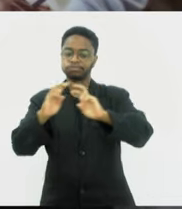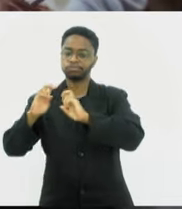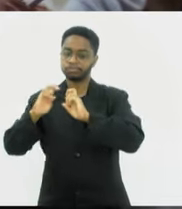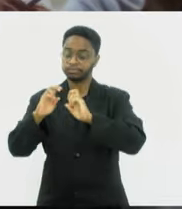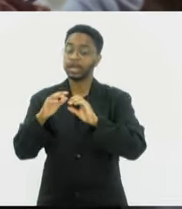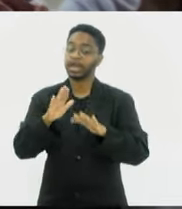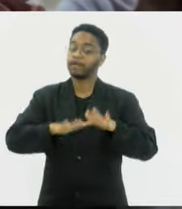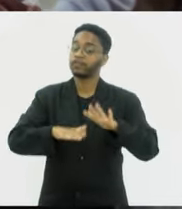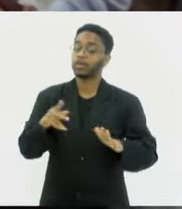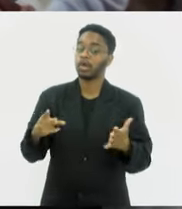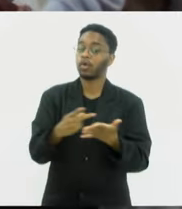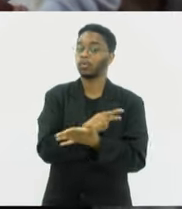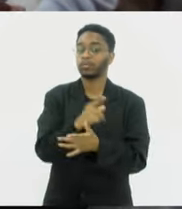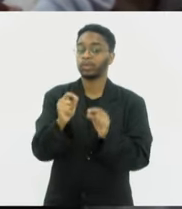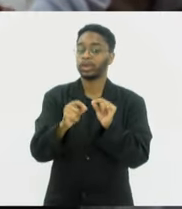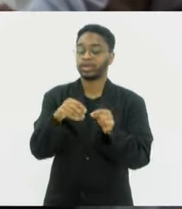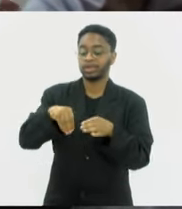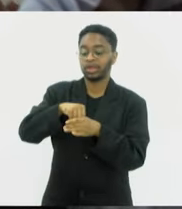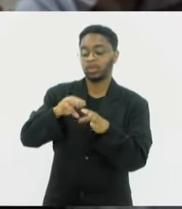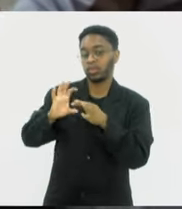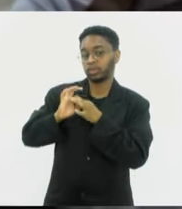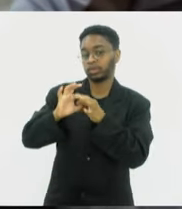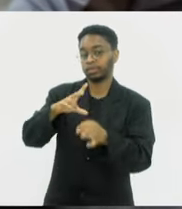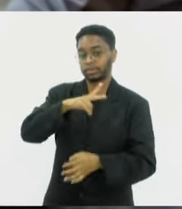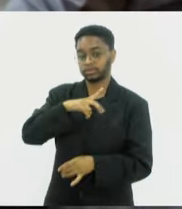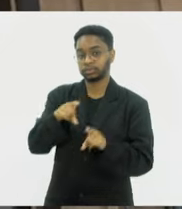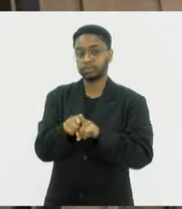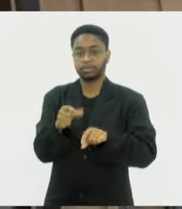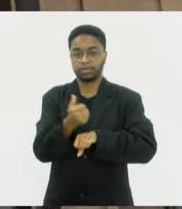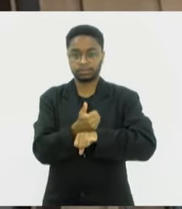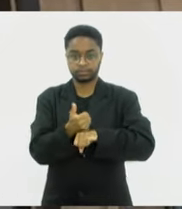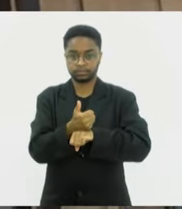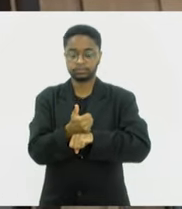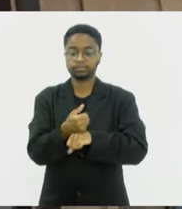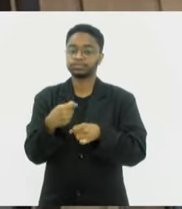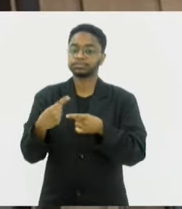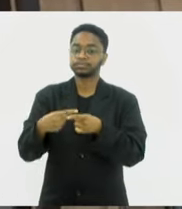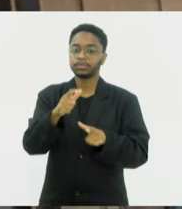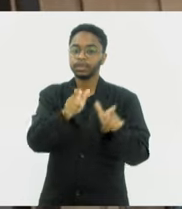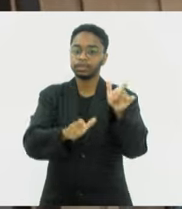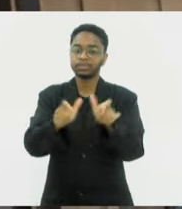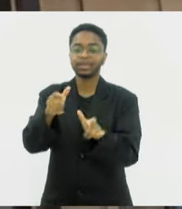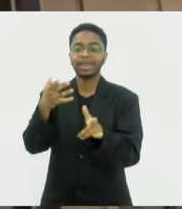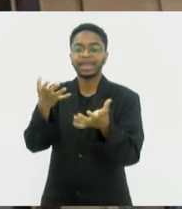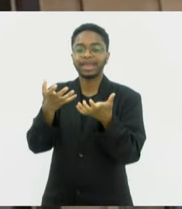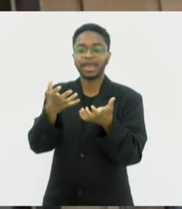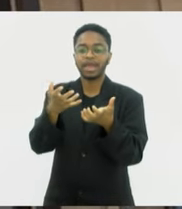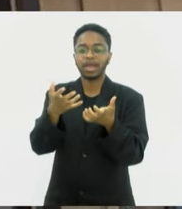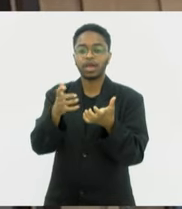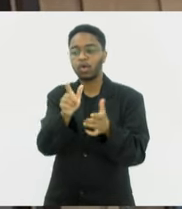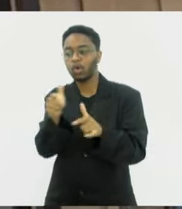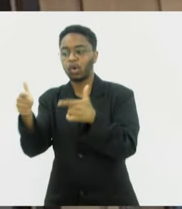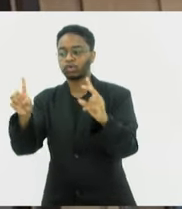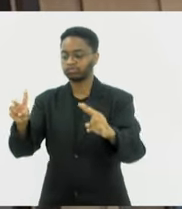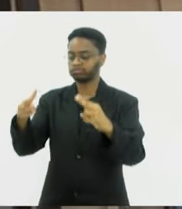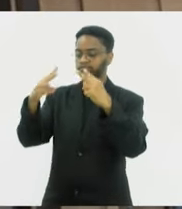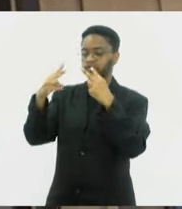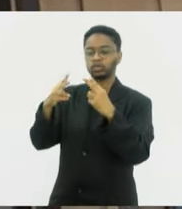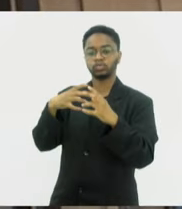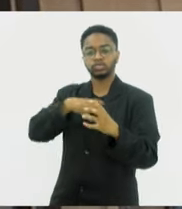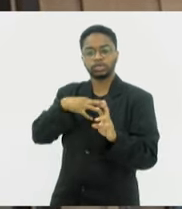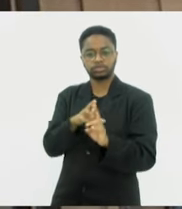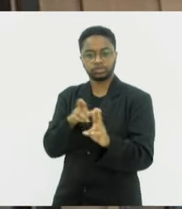acontece nos contextos pessoais e profissionais, onde a pessoa quer ser vista de uma maneira específica.